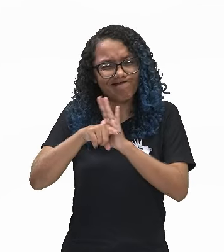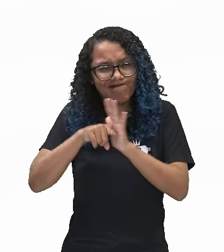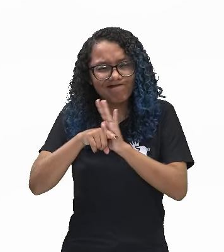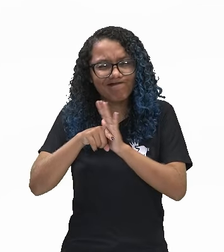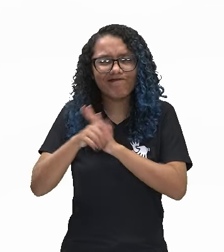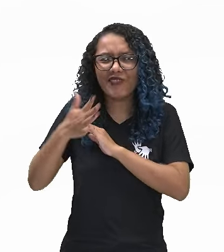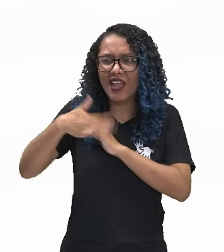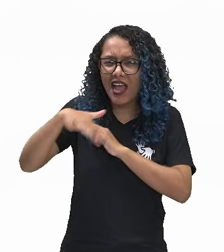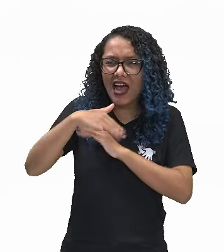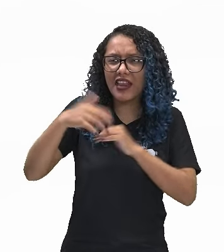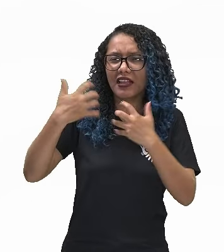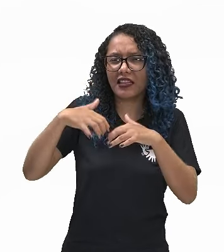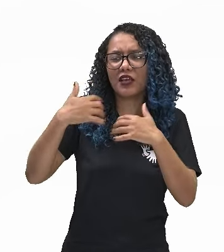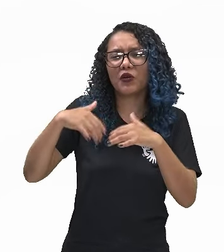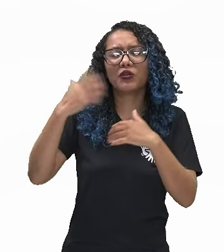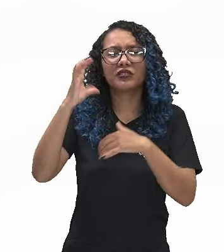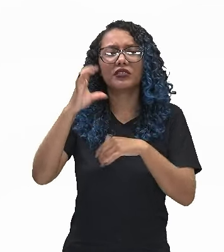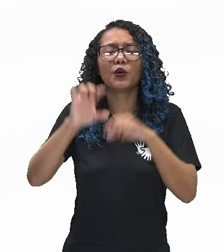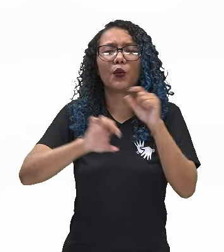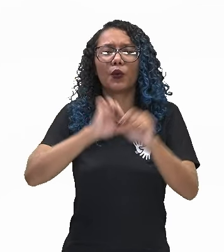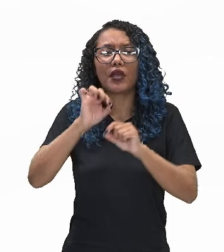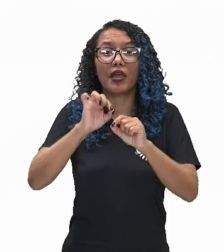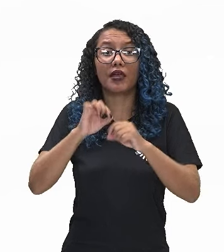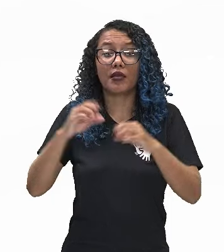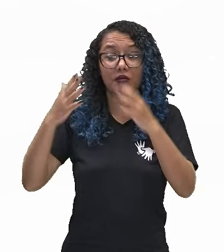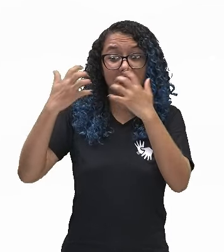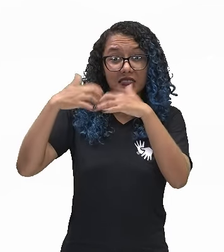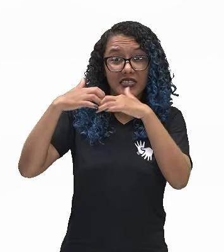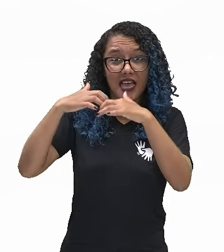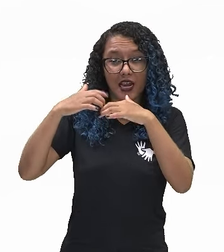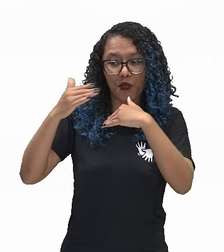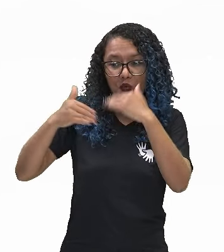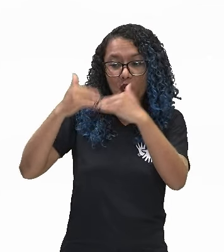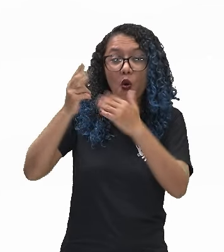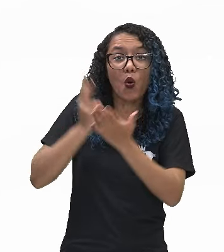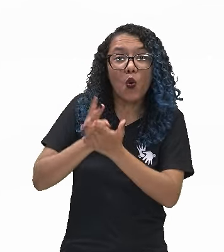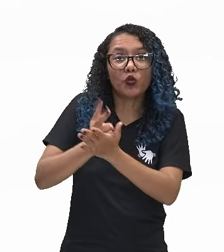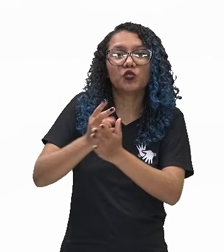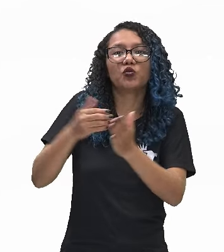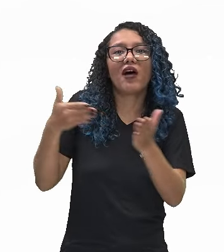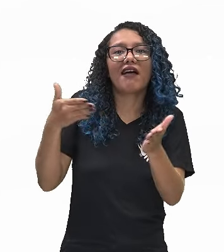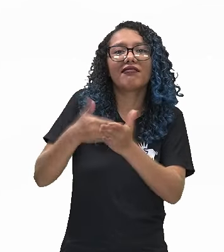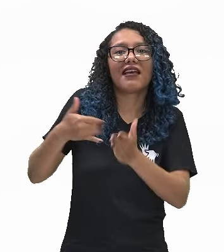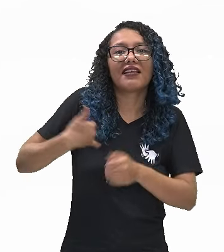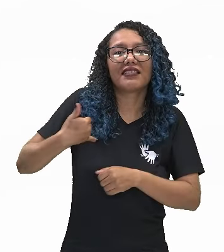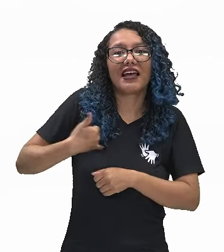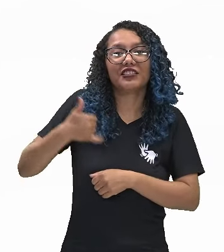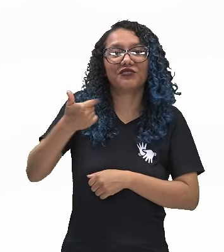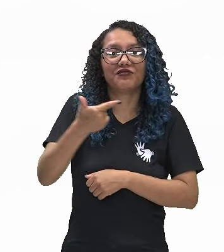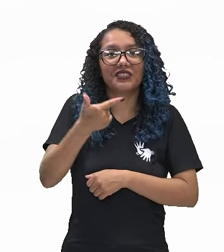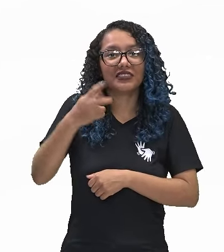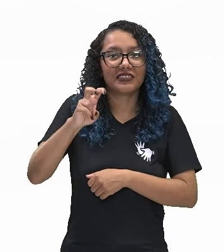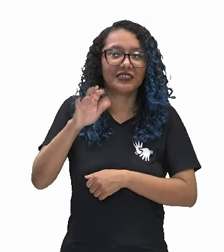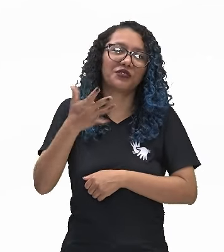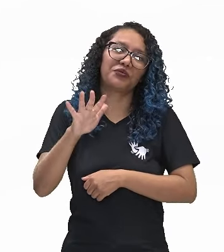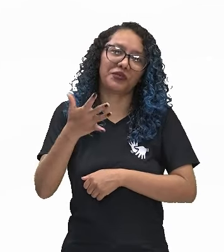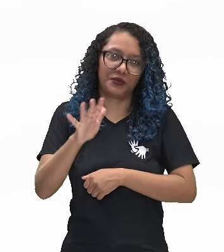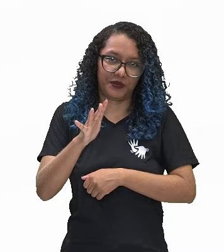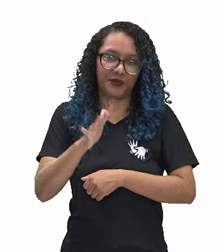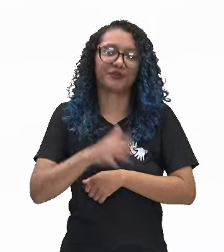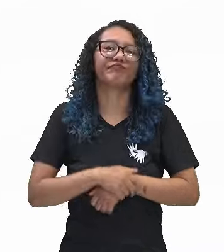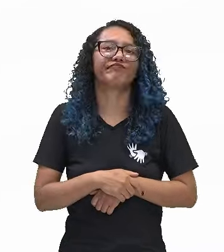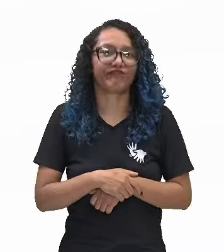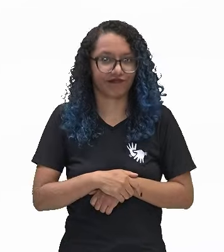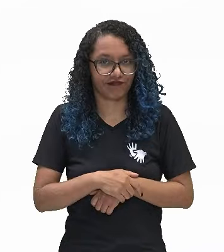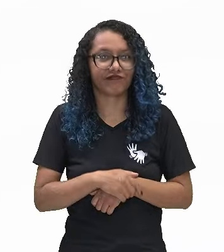processo de desenvolvimento do cérebro humano vai até os 25 anos, aproximadamente. Olha aí, gente, que interessante. Foi o que